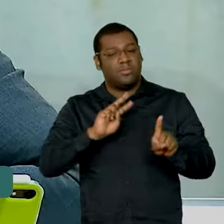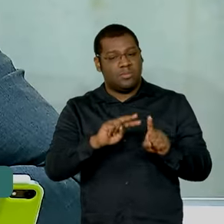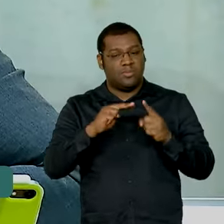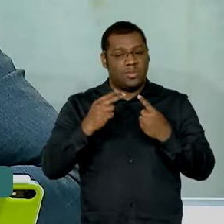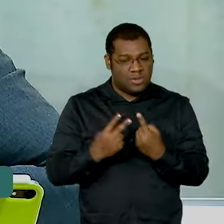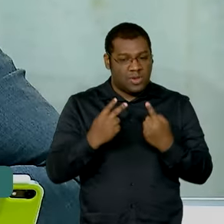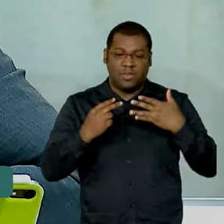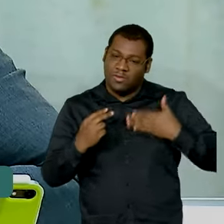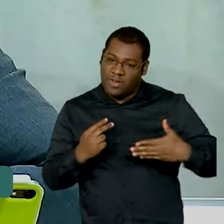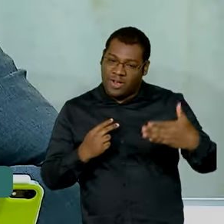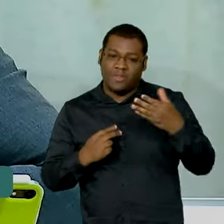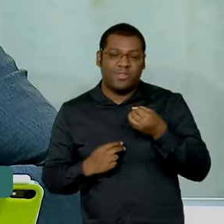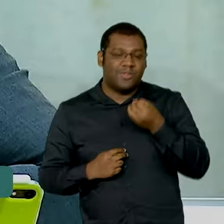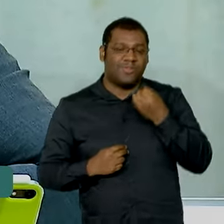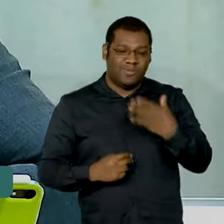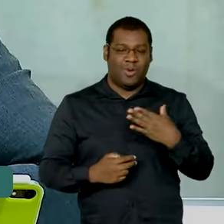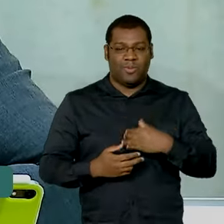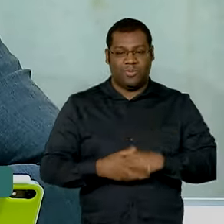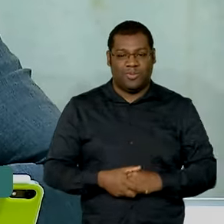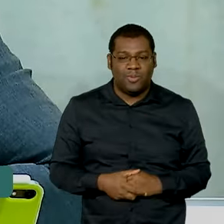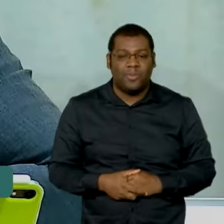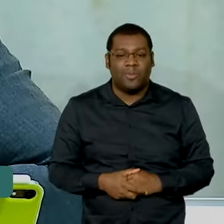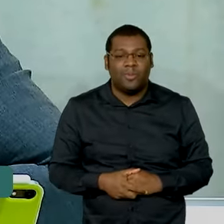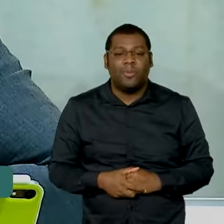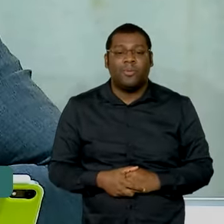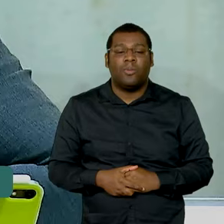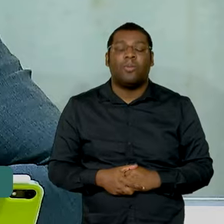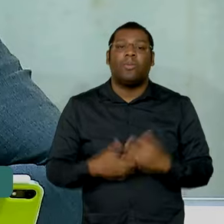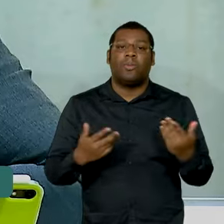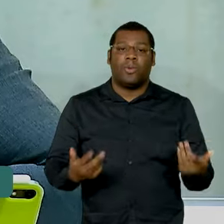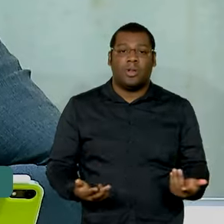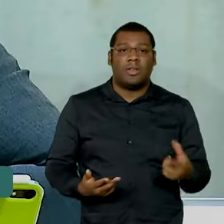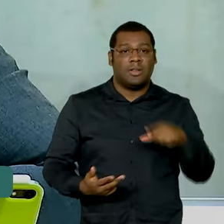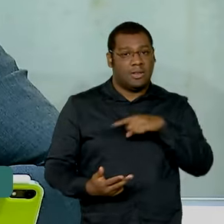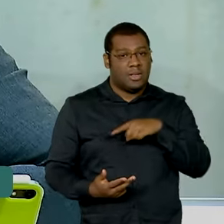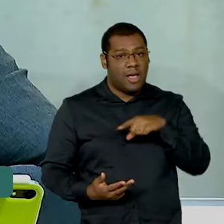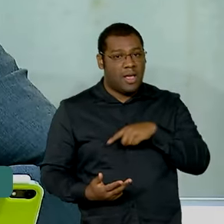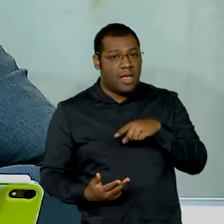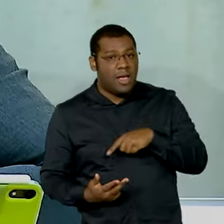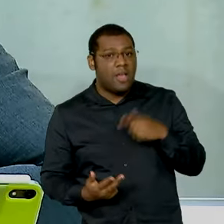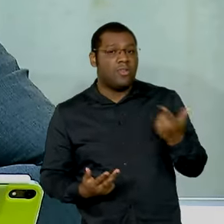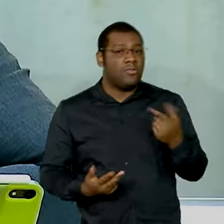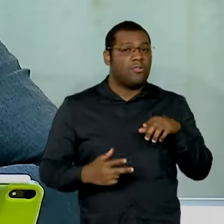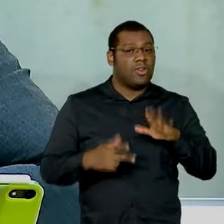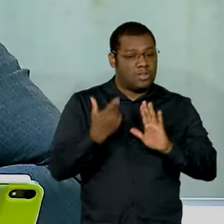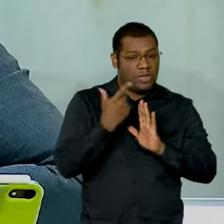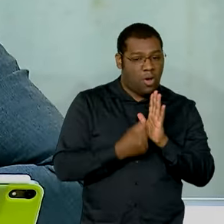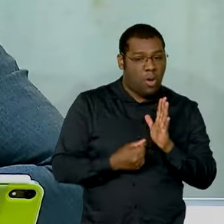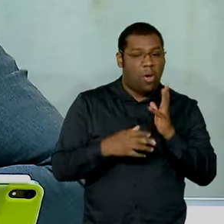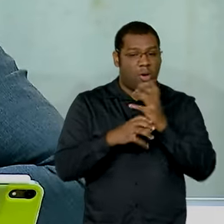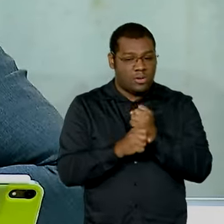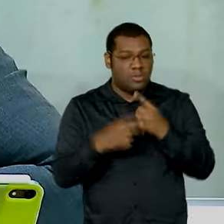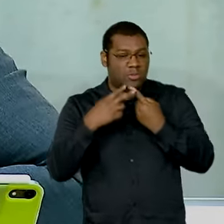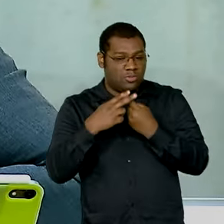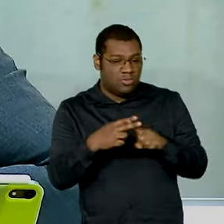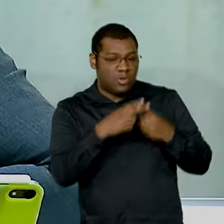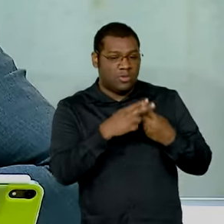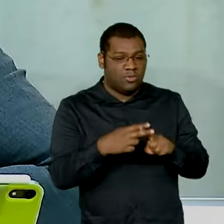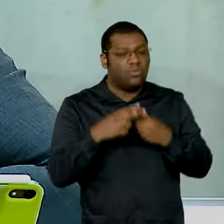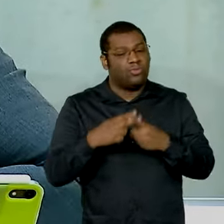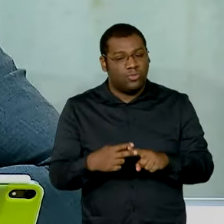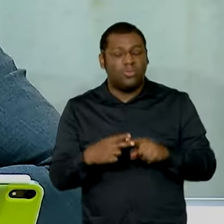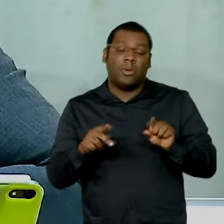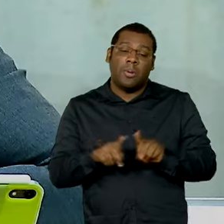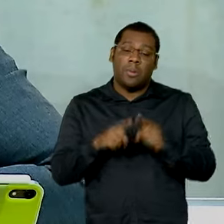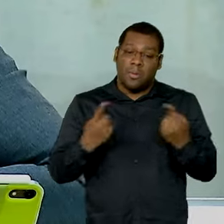nosso transatlântico. O que a gente está fazendo é pequeno ajuste nessas correções de rotas, que é natural, mas mantendo, obviamente,